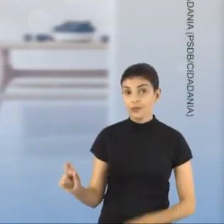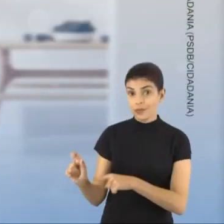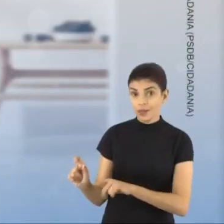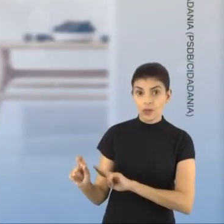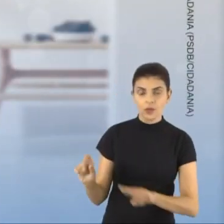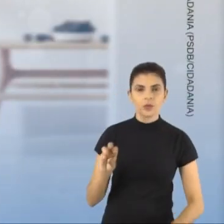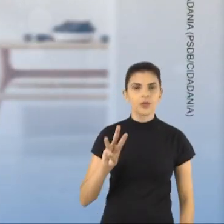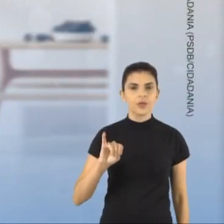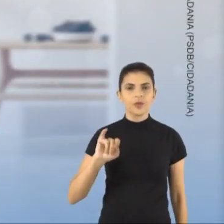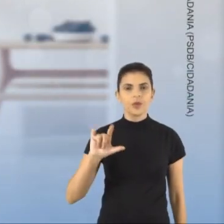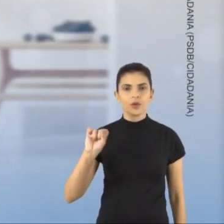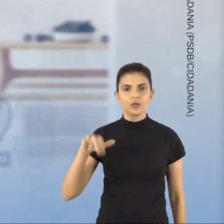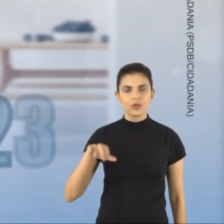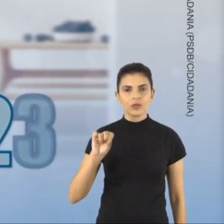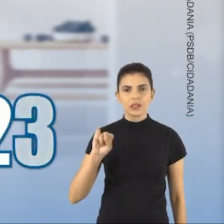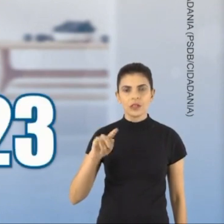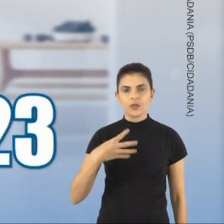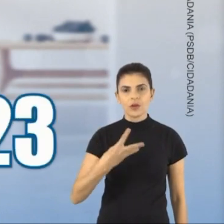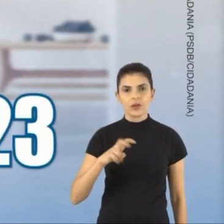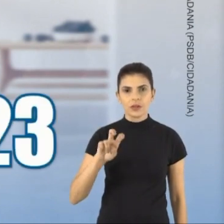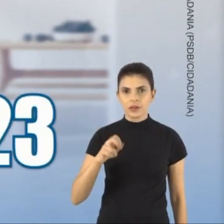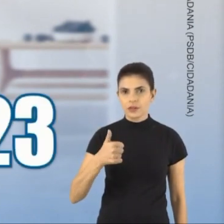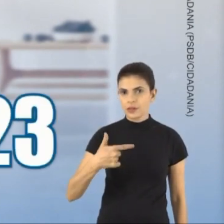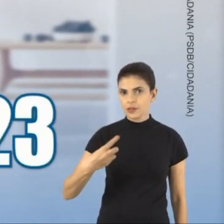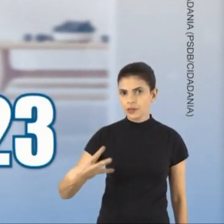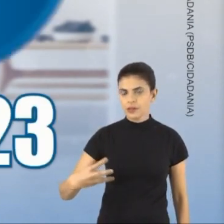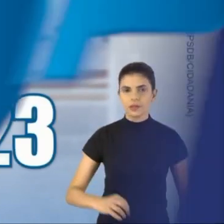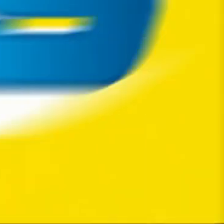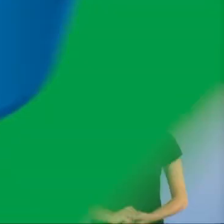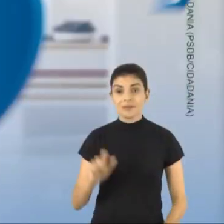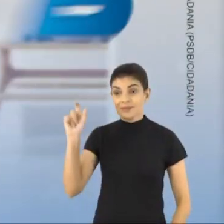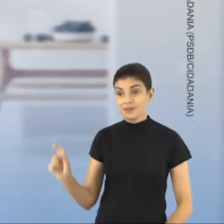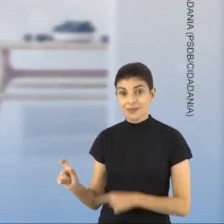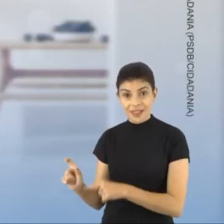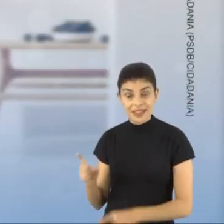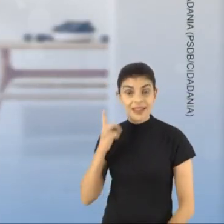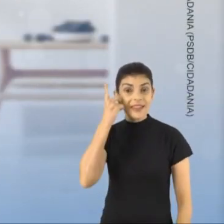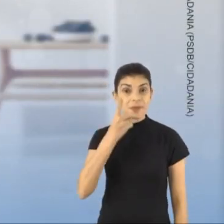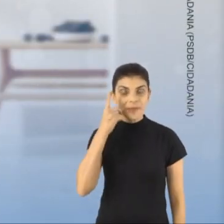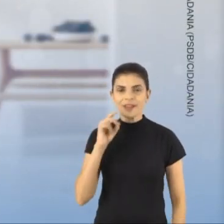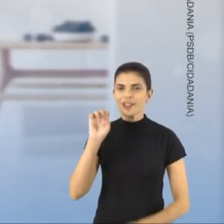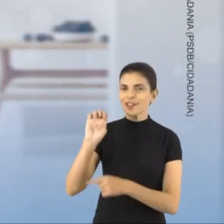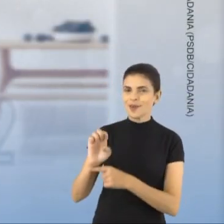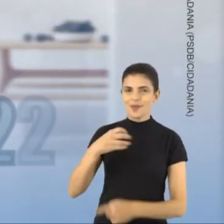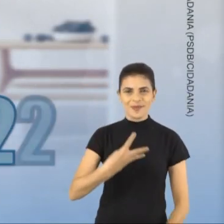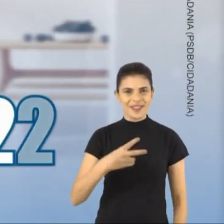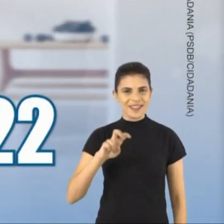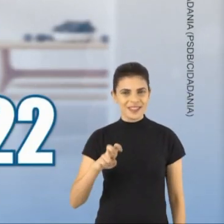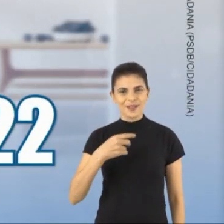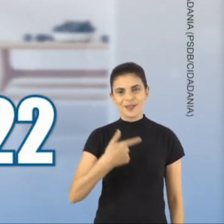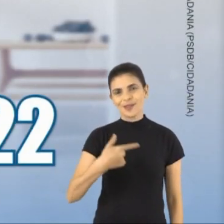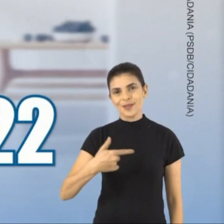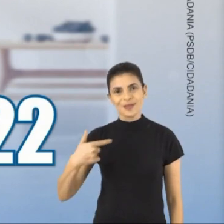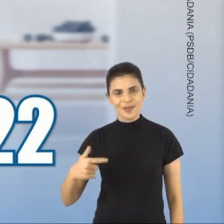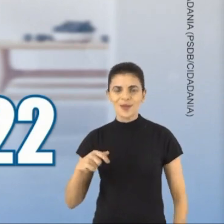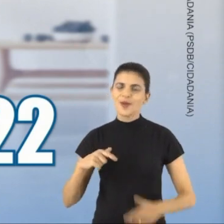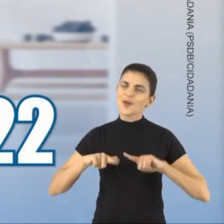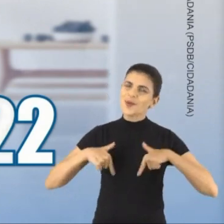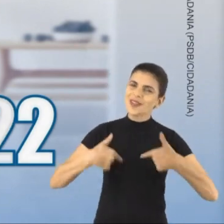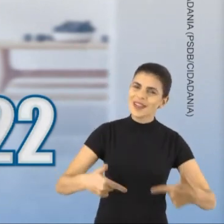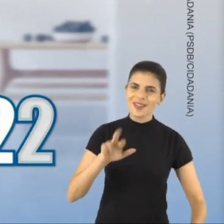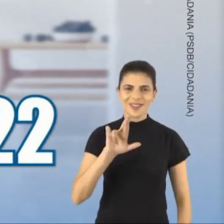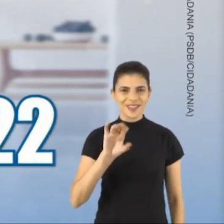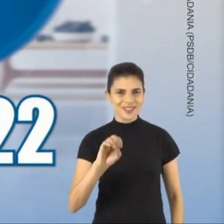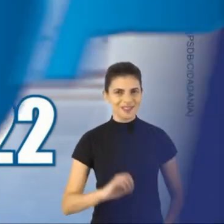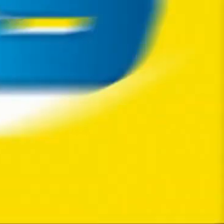Eu sou o capelão Wilson Silva. 45123. Para deputado estadual, Danielzinho. 45222.